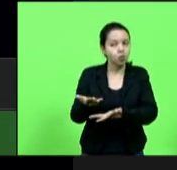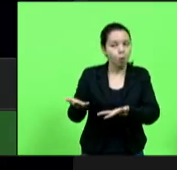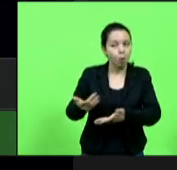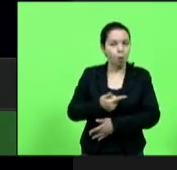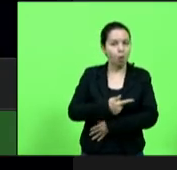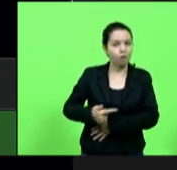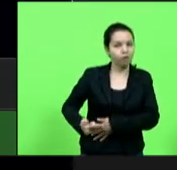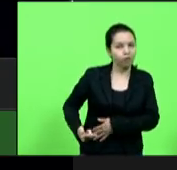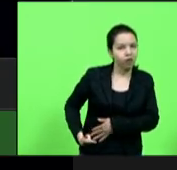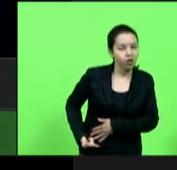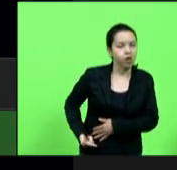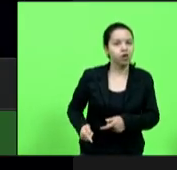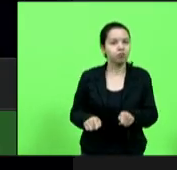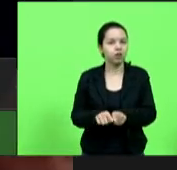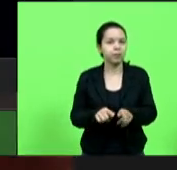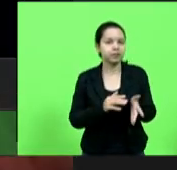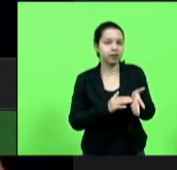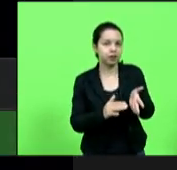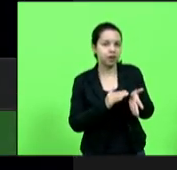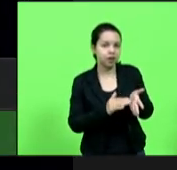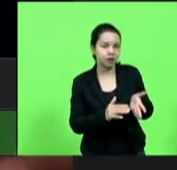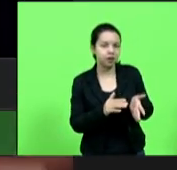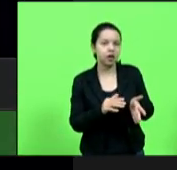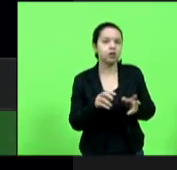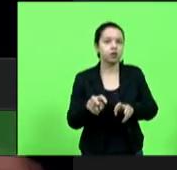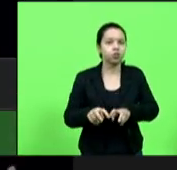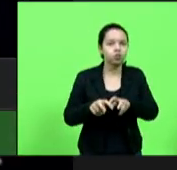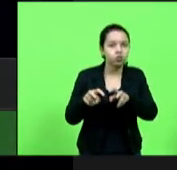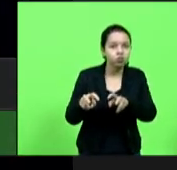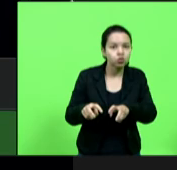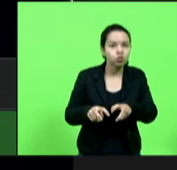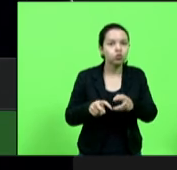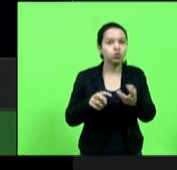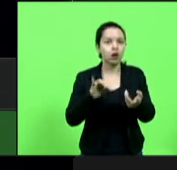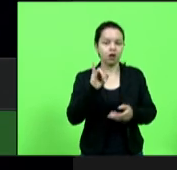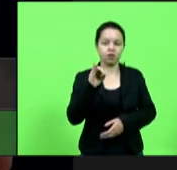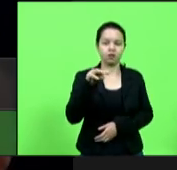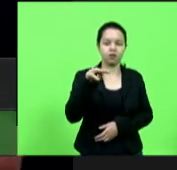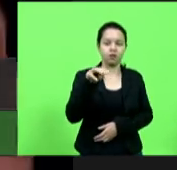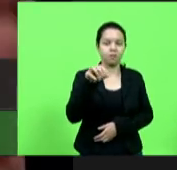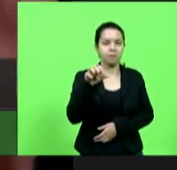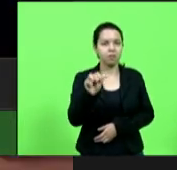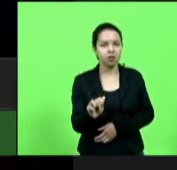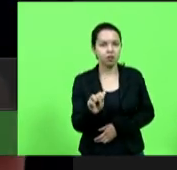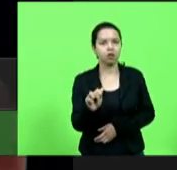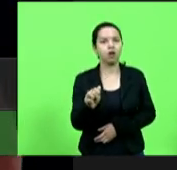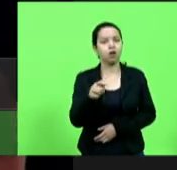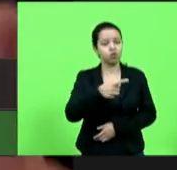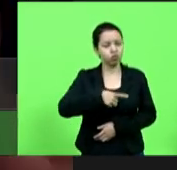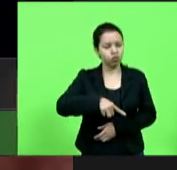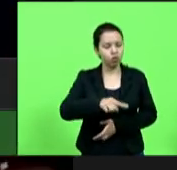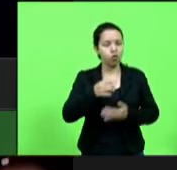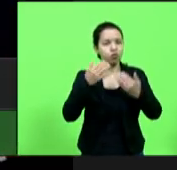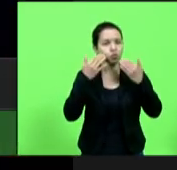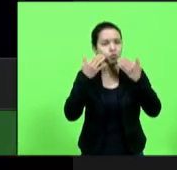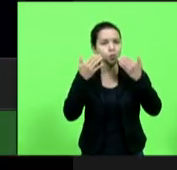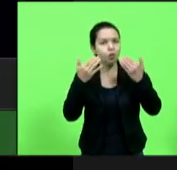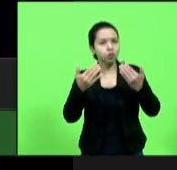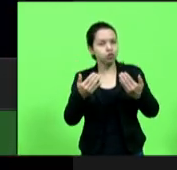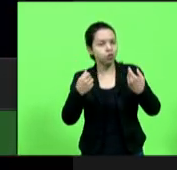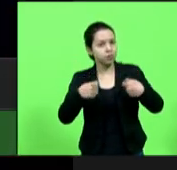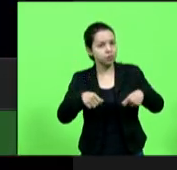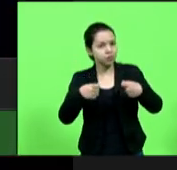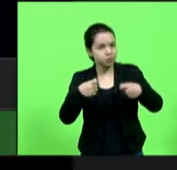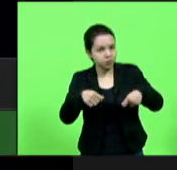Secretaria da Agricultura, através do IMA, para que a gente mostre que aquilo que está se